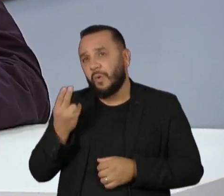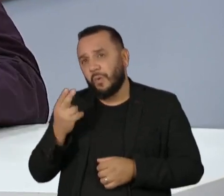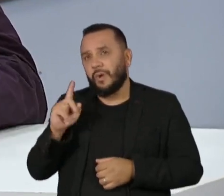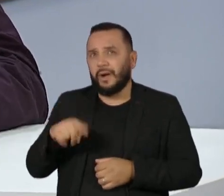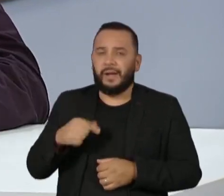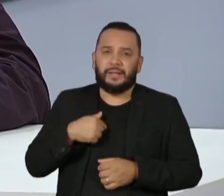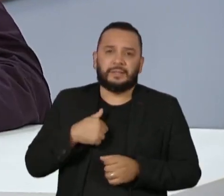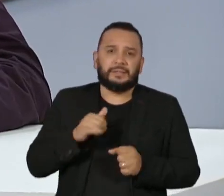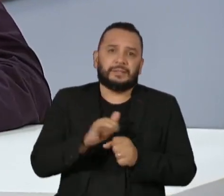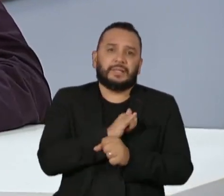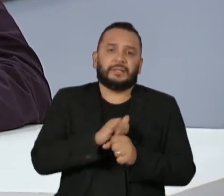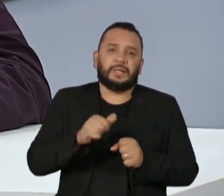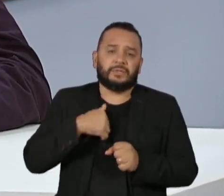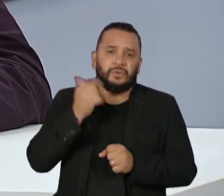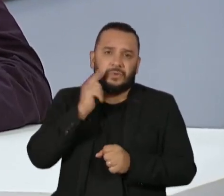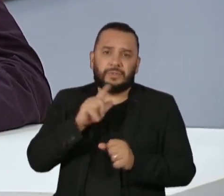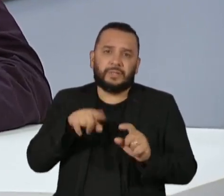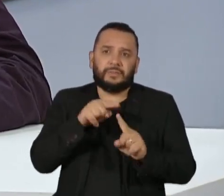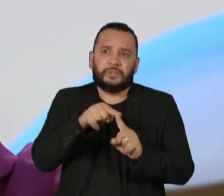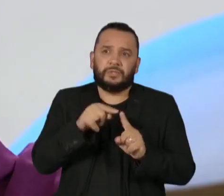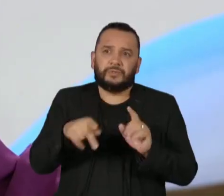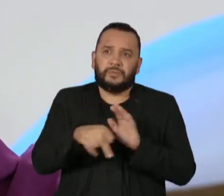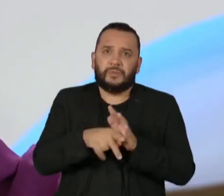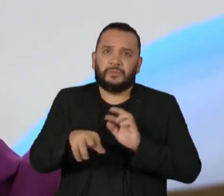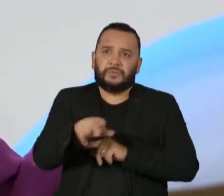até de bater metas de diversidade?